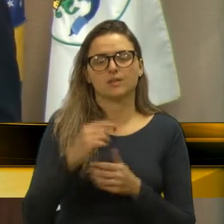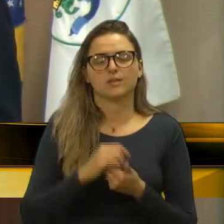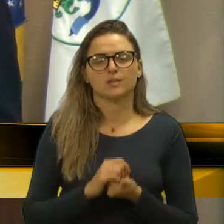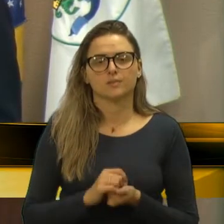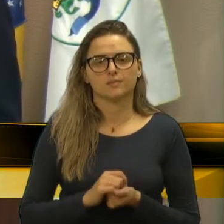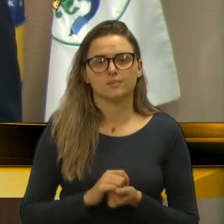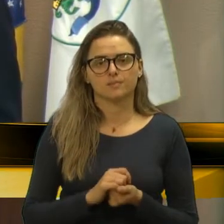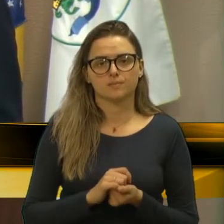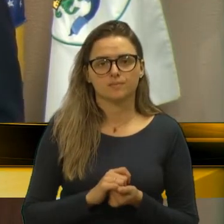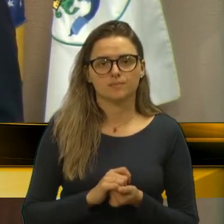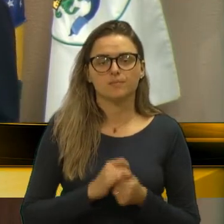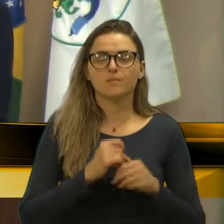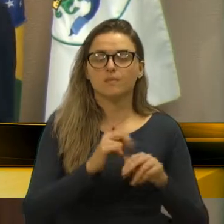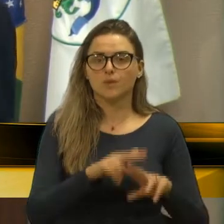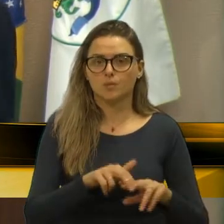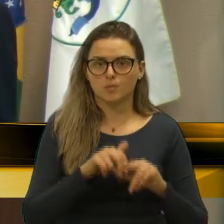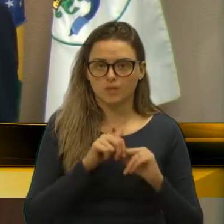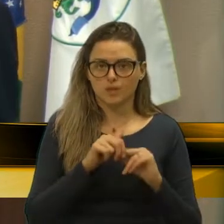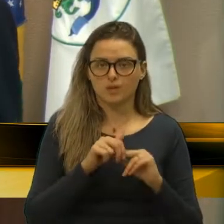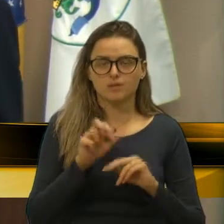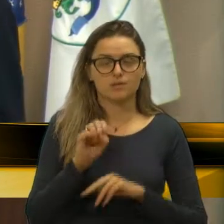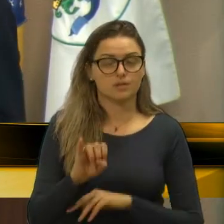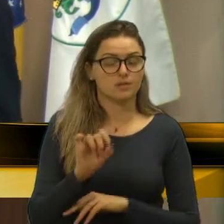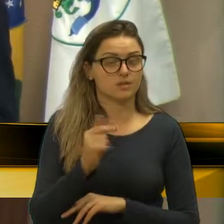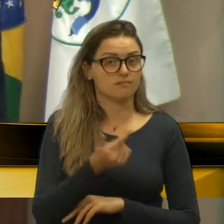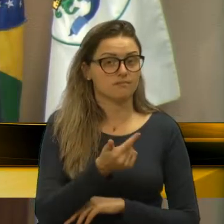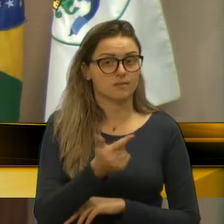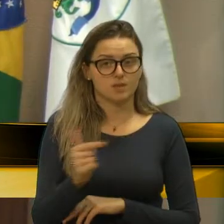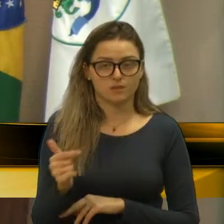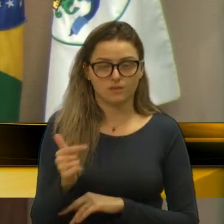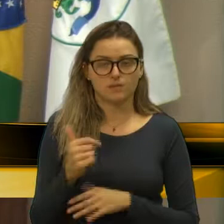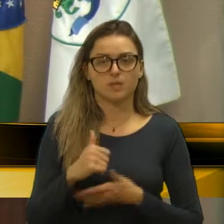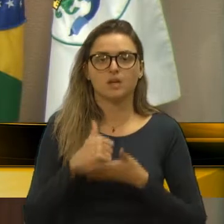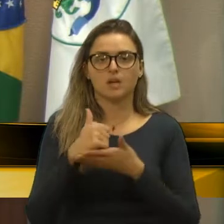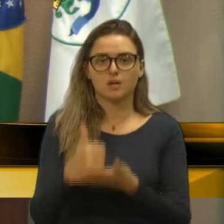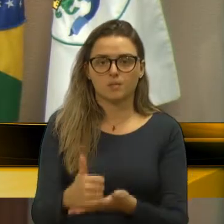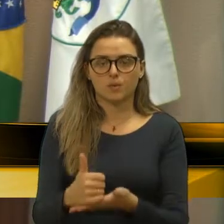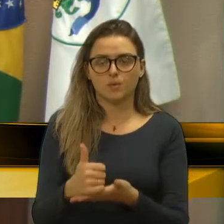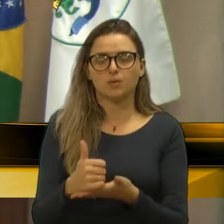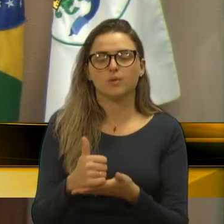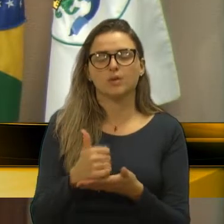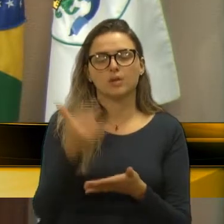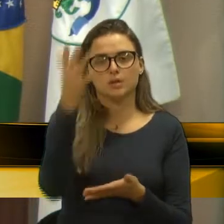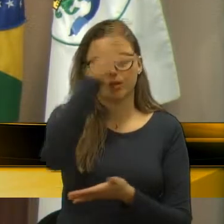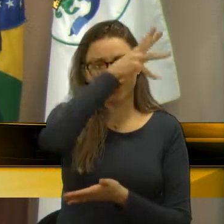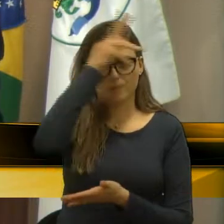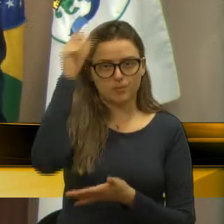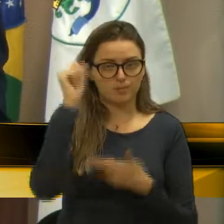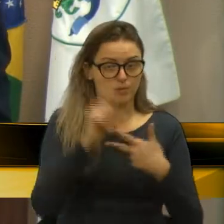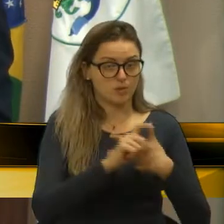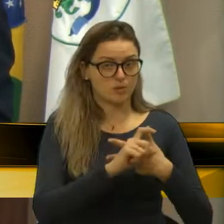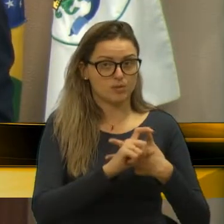por causa que, sem o nosso apoio do executivo, das secretarias, enfim,